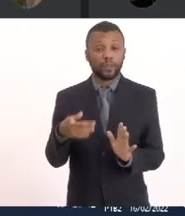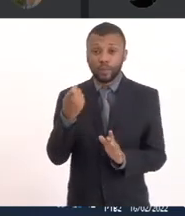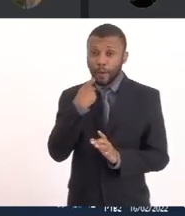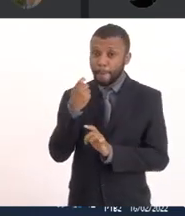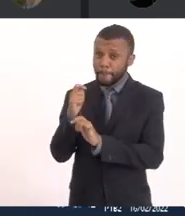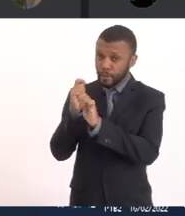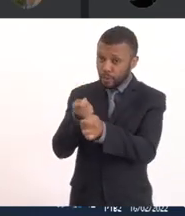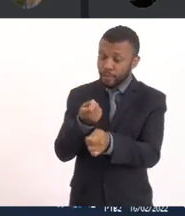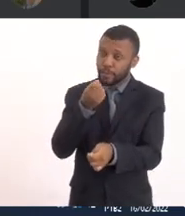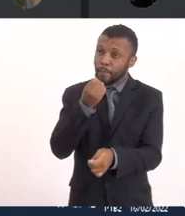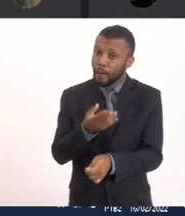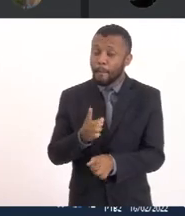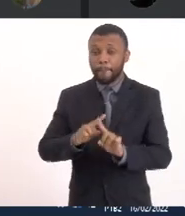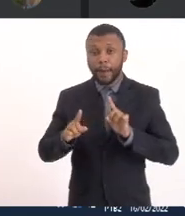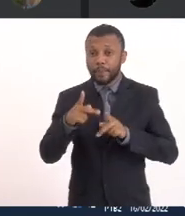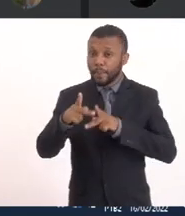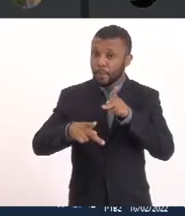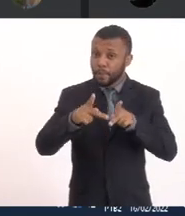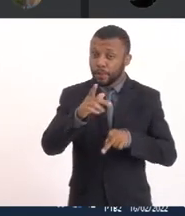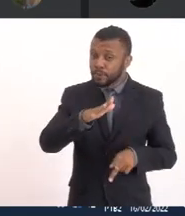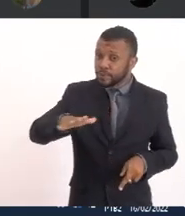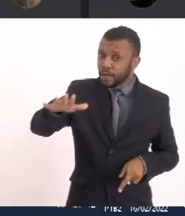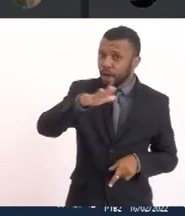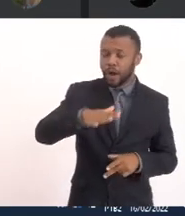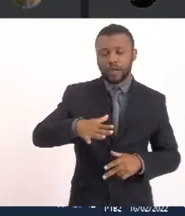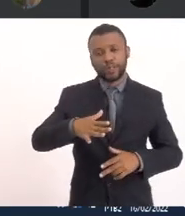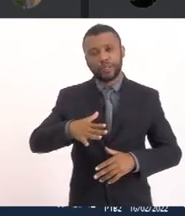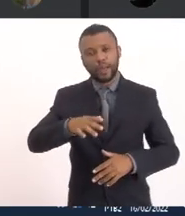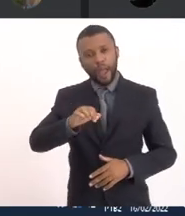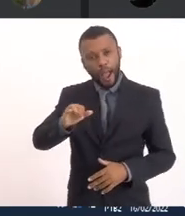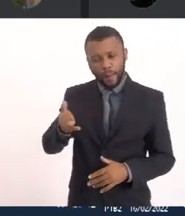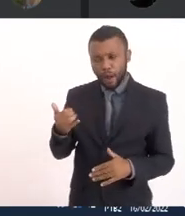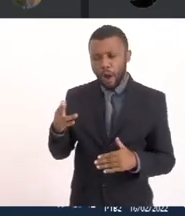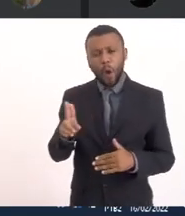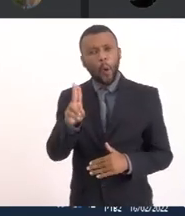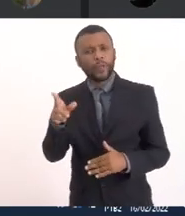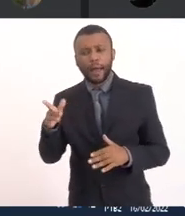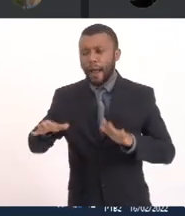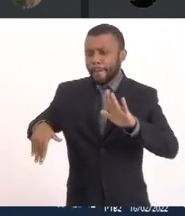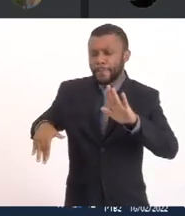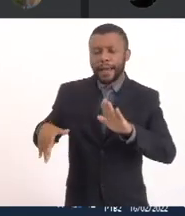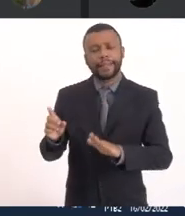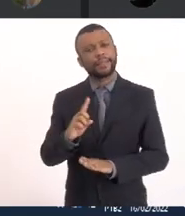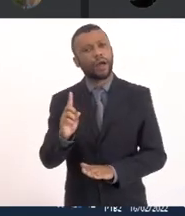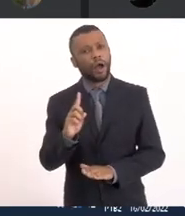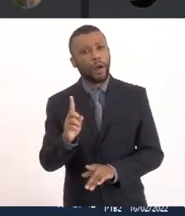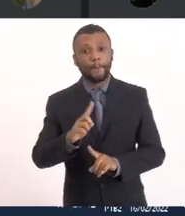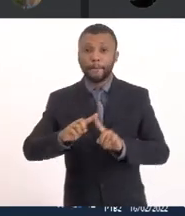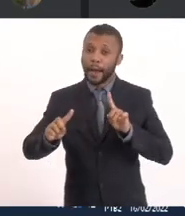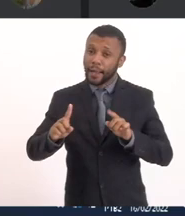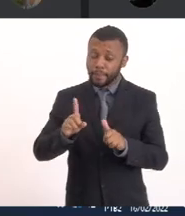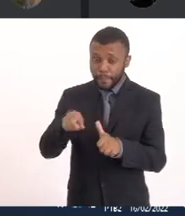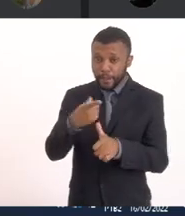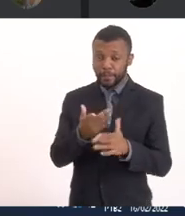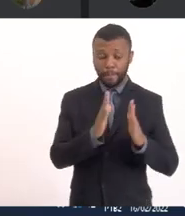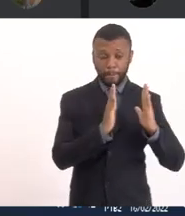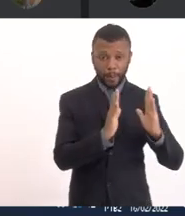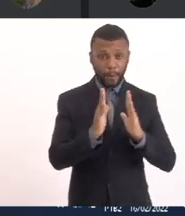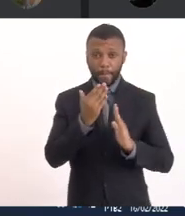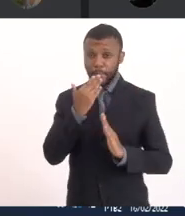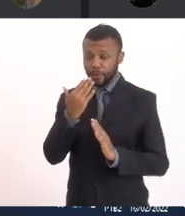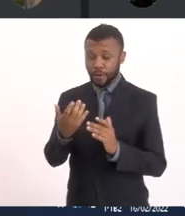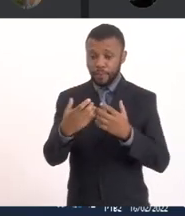ser bom Mas para a população Em geral Tomar banho na praia Não Então nós temos que fazer As coisas por etapas Primeiro É pedir A separadora